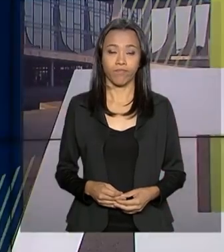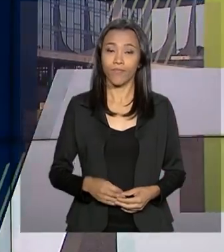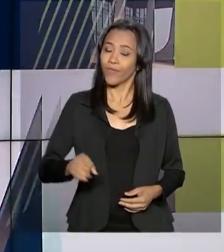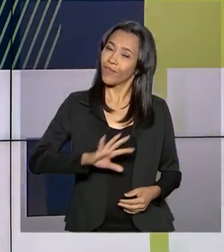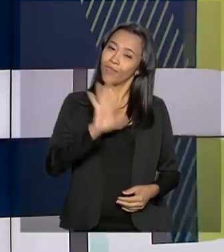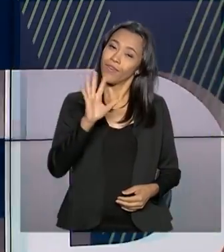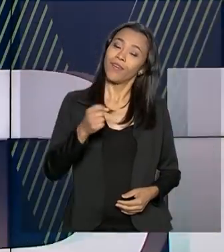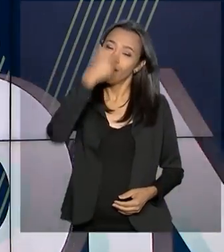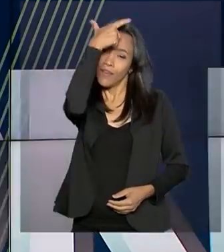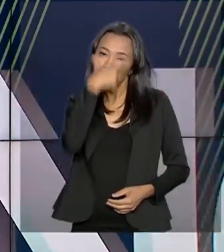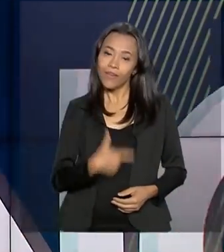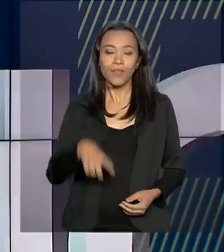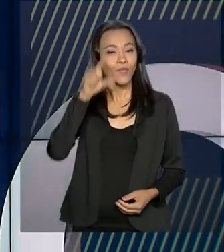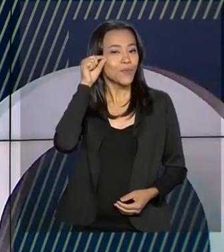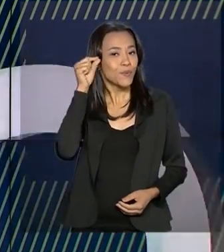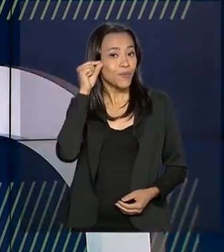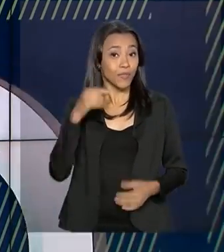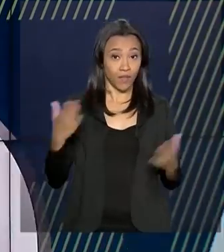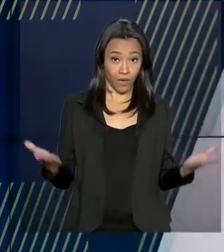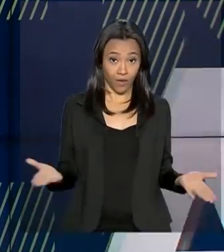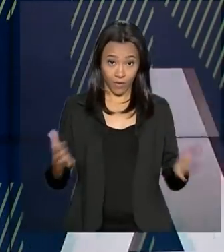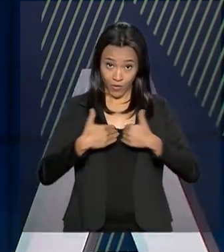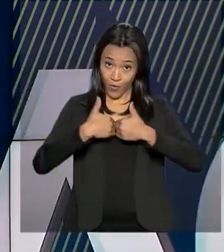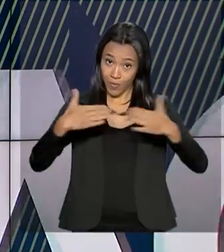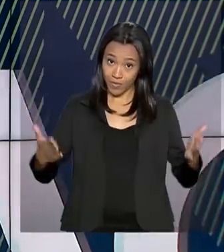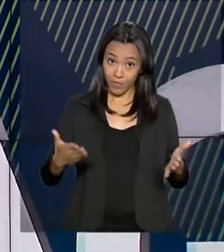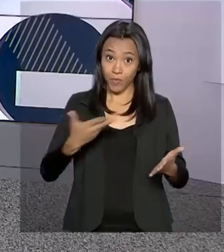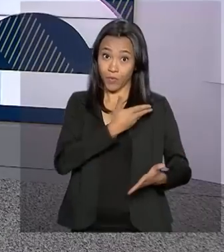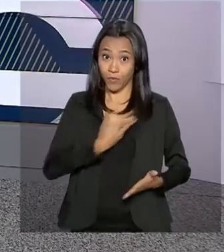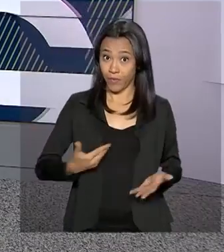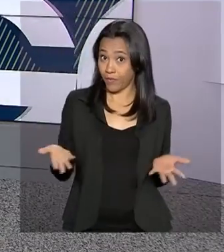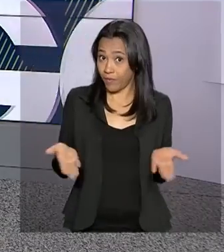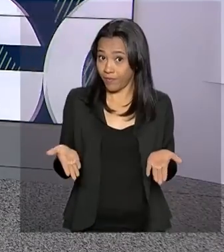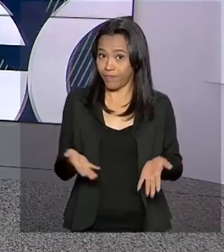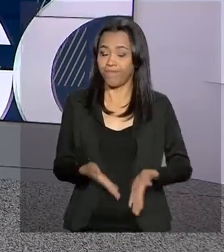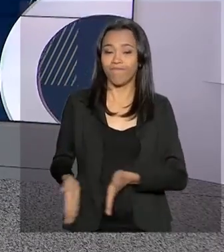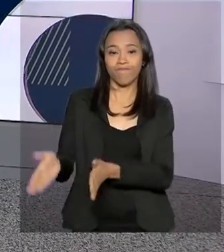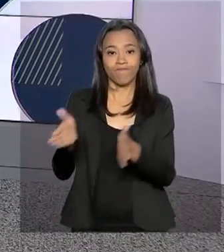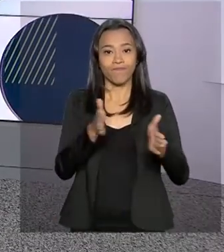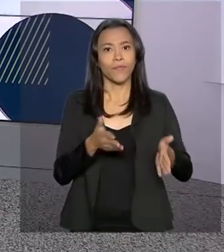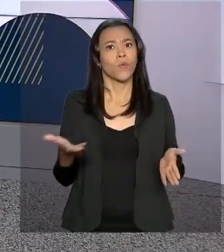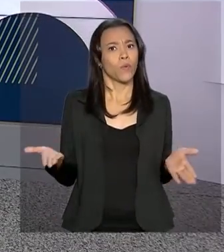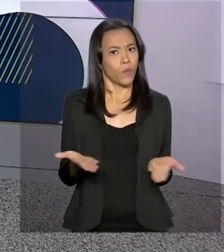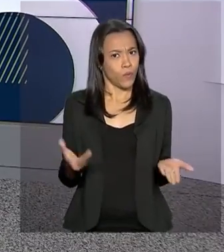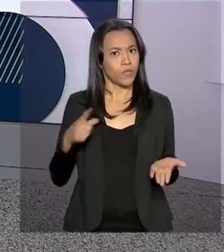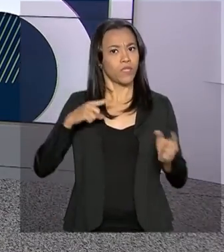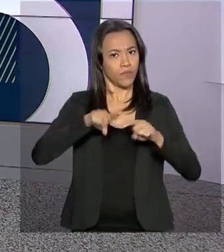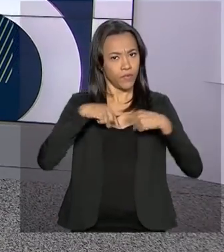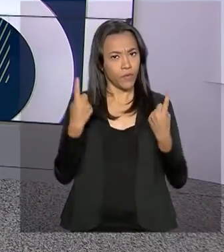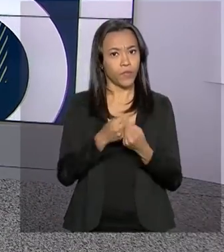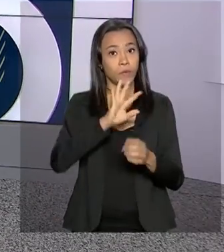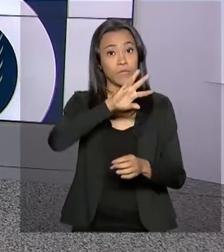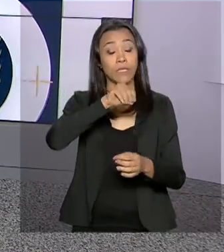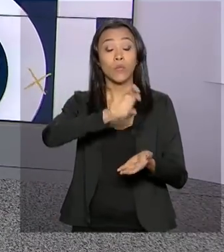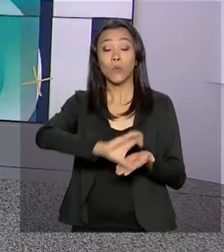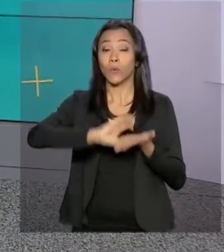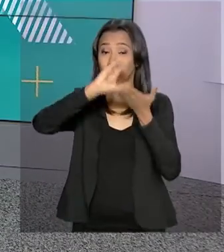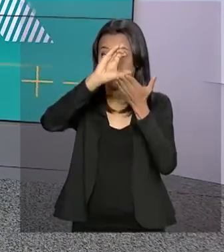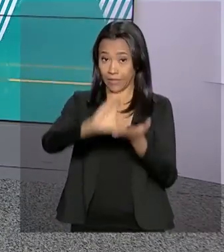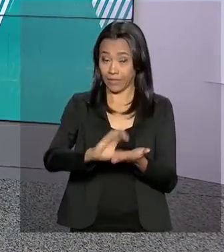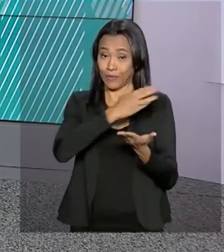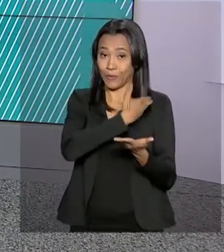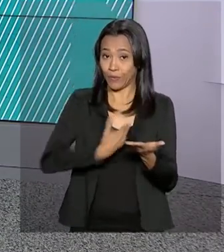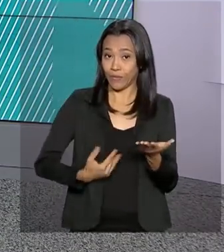Olá, eu sou o Roberto Camargo e está no ar o Governo Agora. Hoje teve reunião do Conselho de Governo no Palácio do